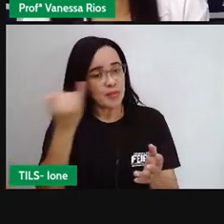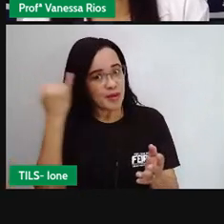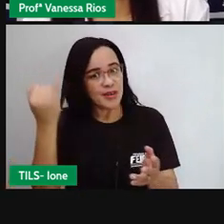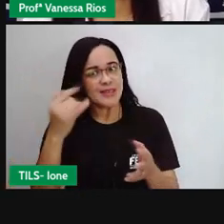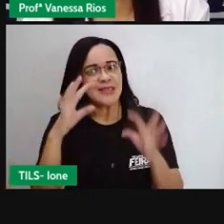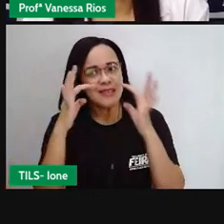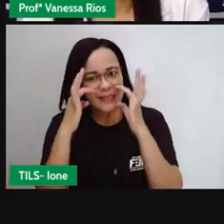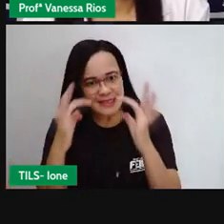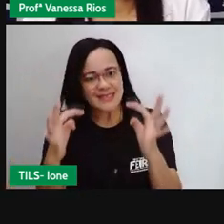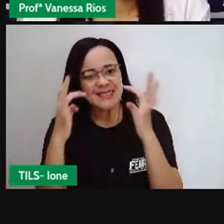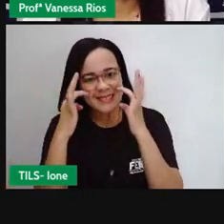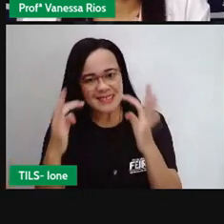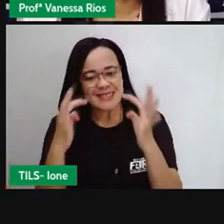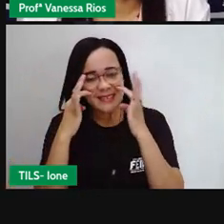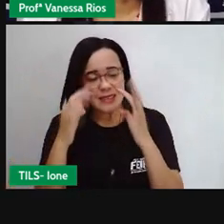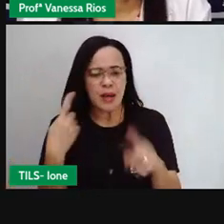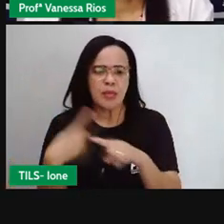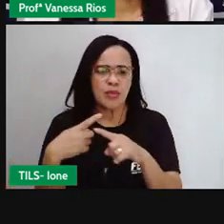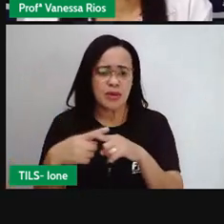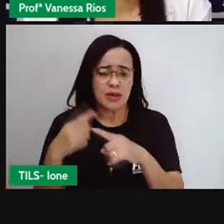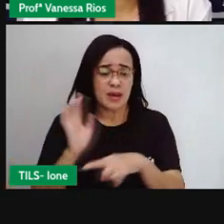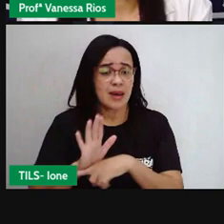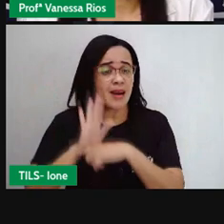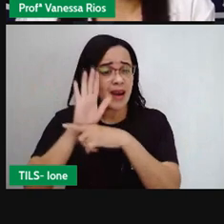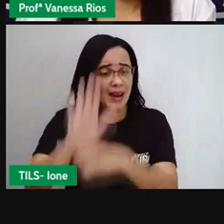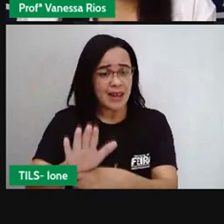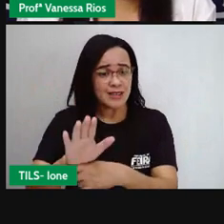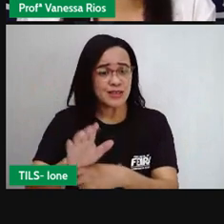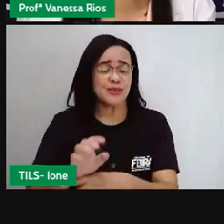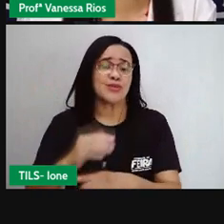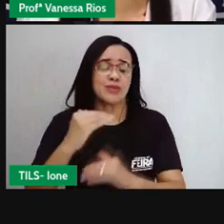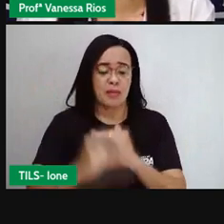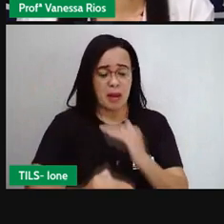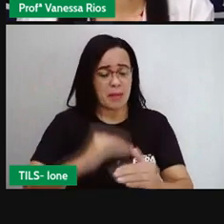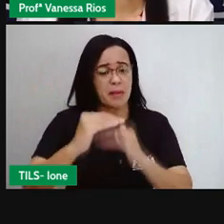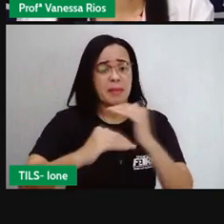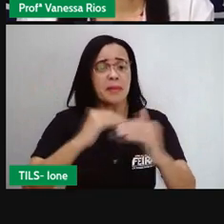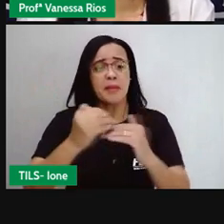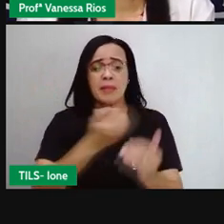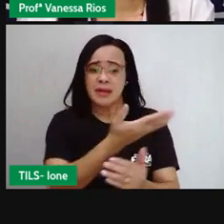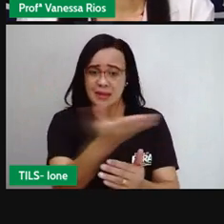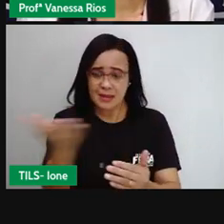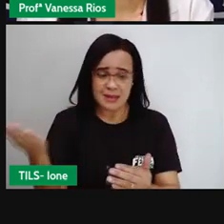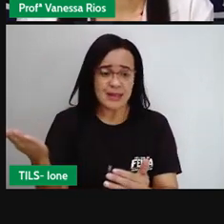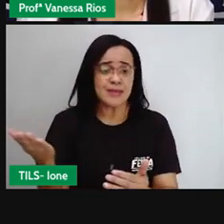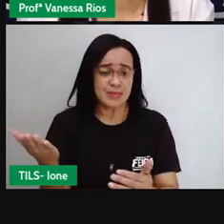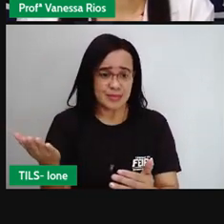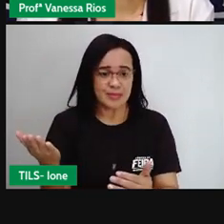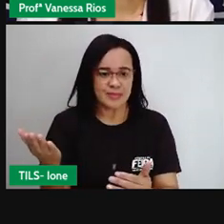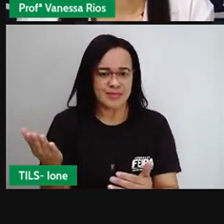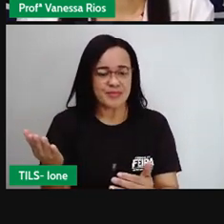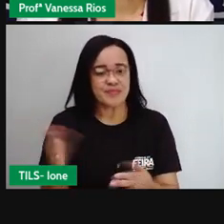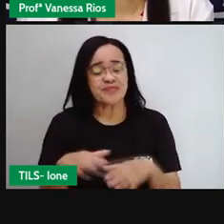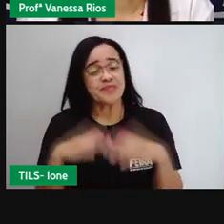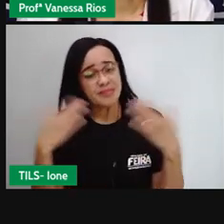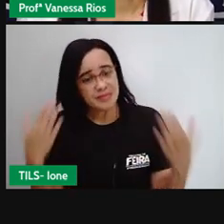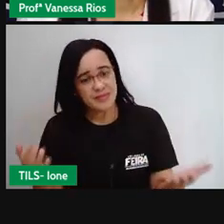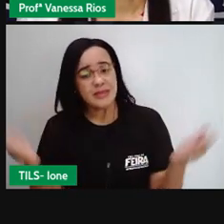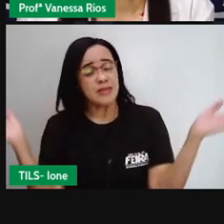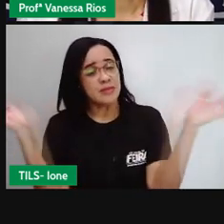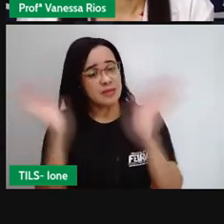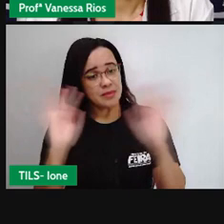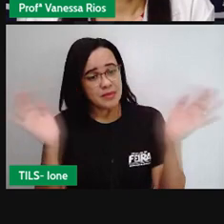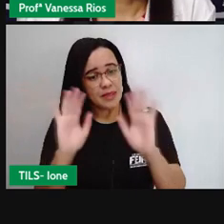própria construção histórica. E a próxima despede por aqui, tá certo? Espero aí que as informações tenham sido aí